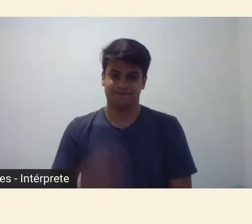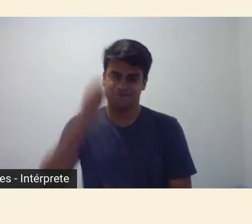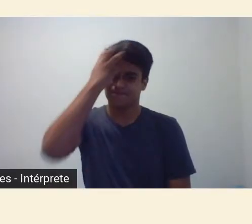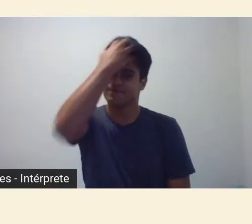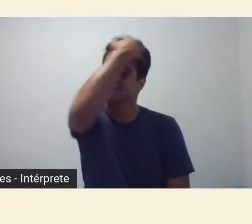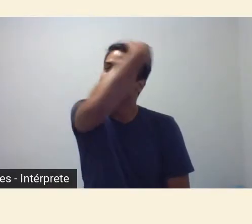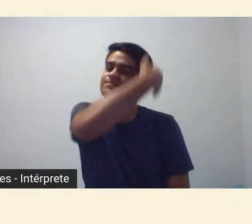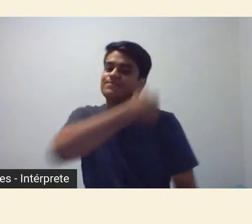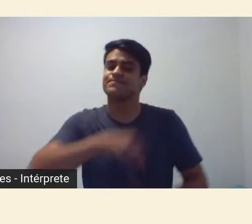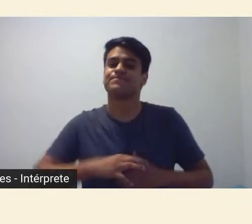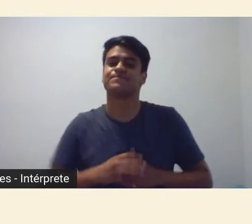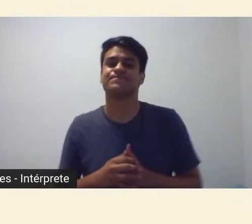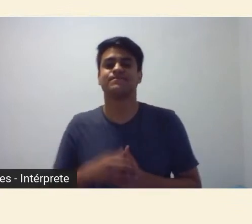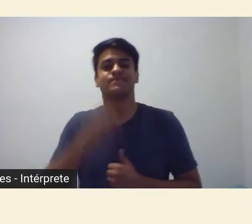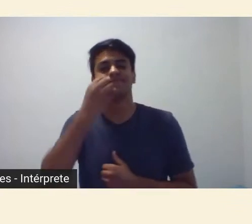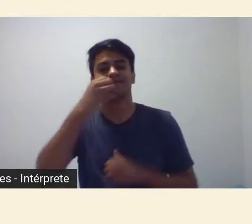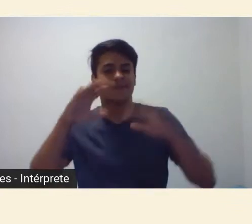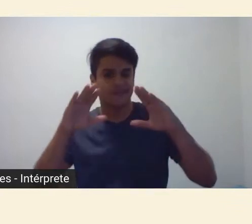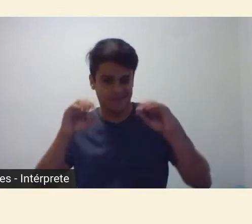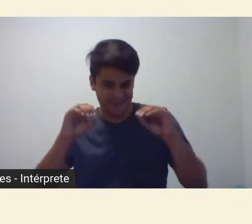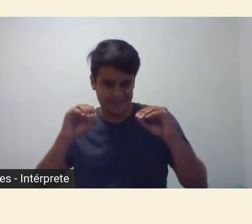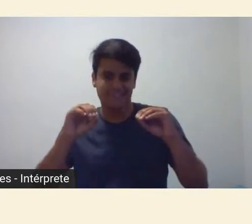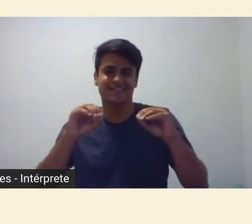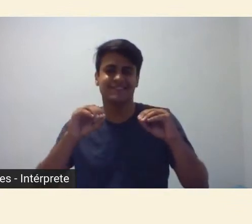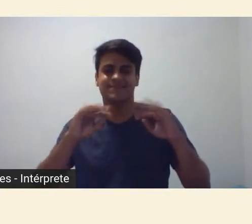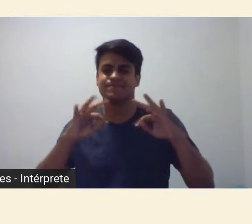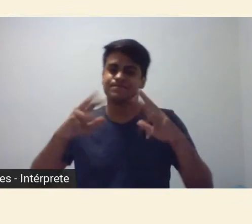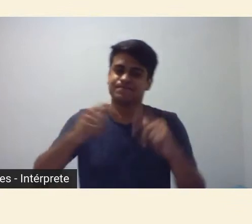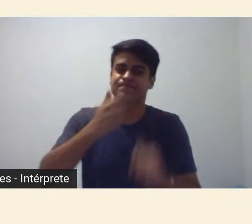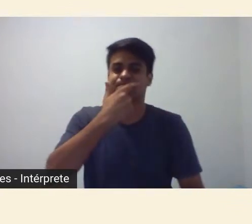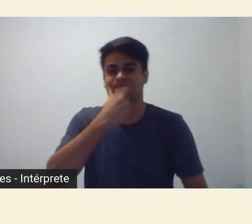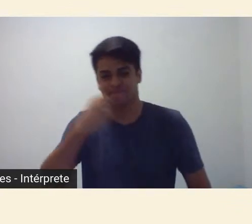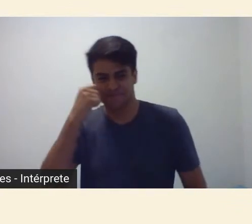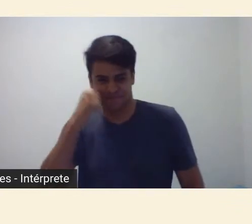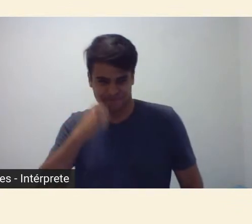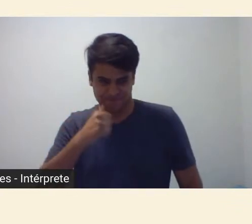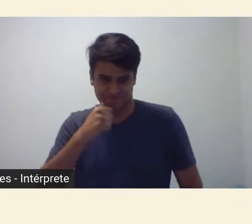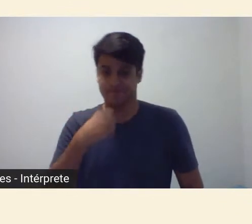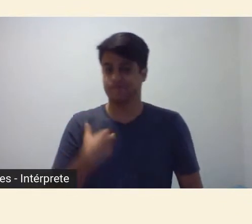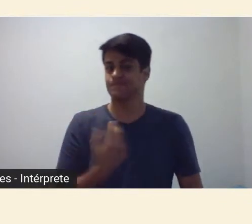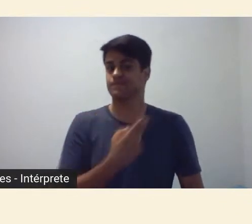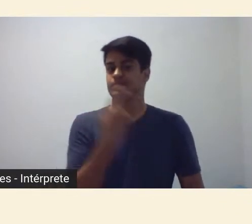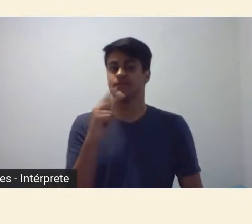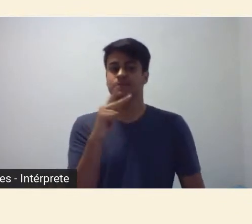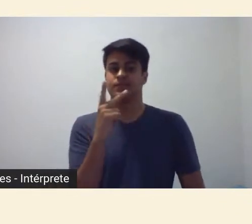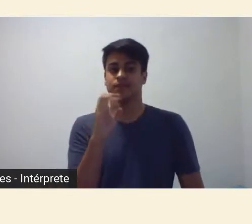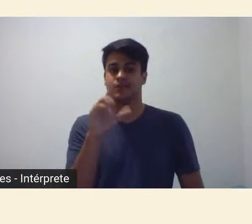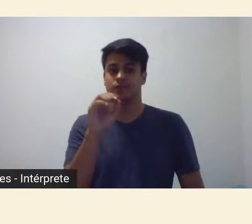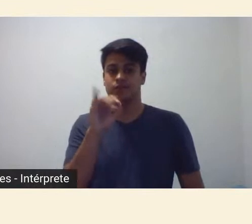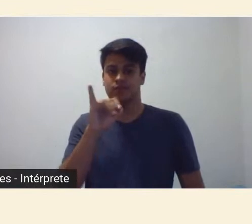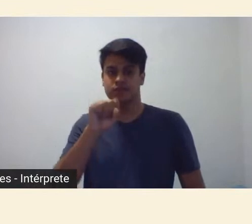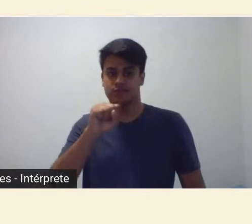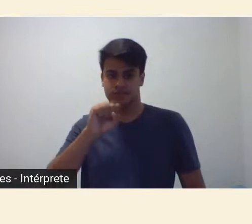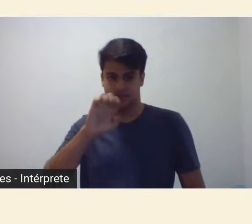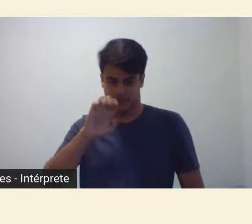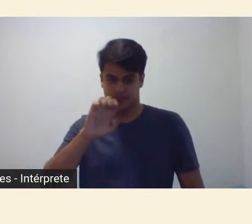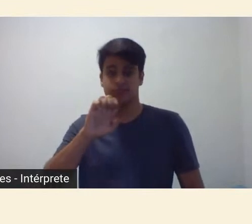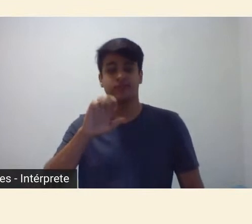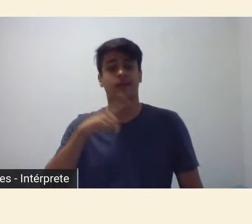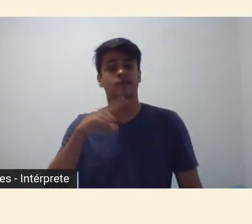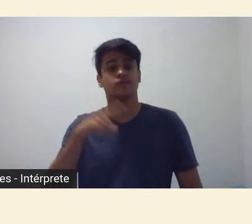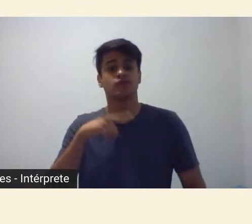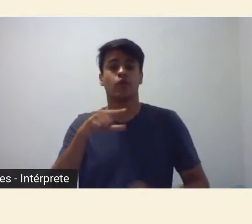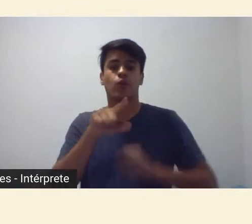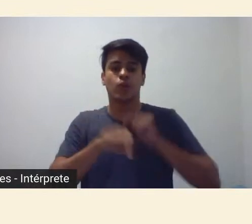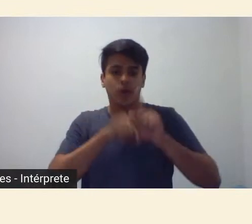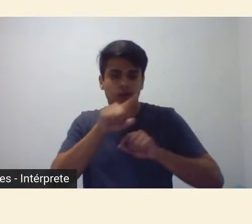Bom dia noite a todas e todos. Eu sou Heloise Costa, docente e curadora do Museu de Arte